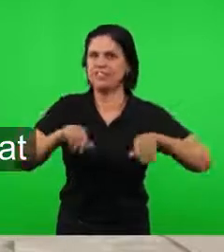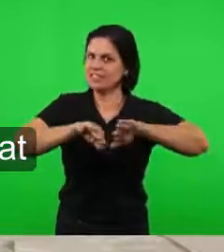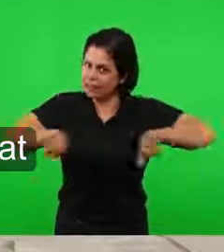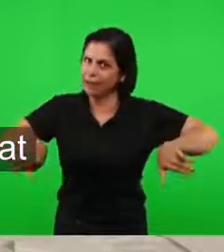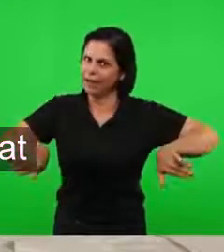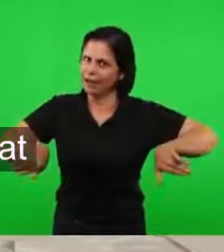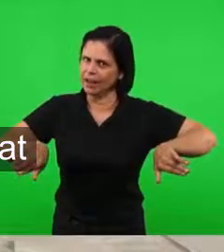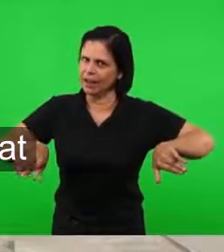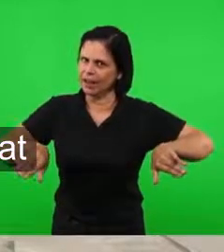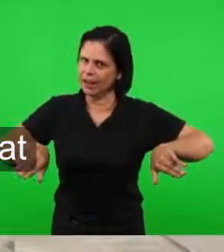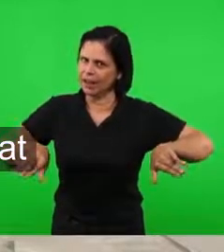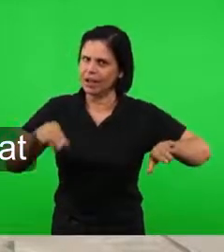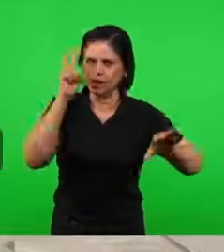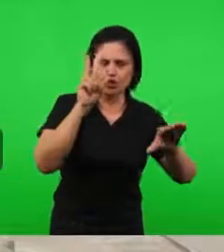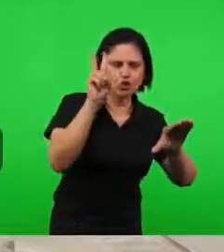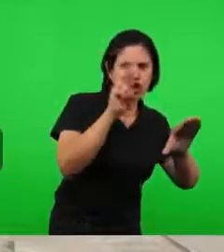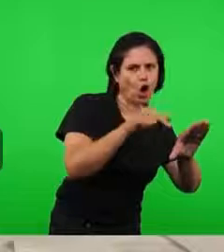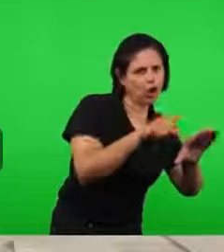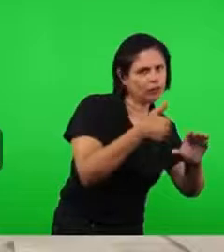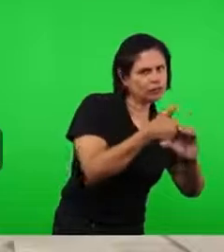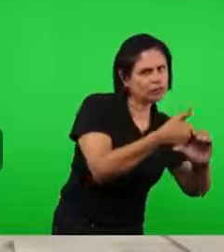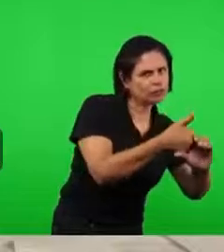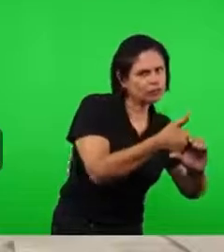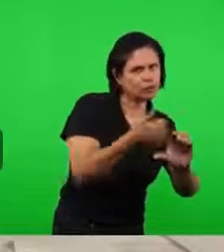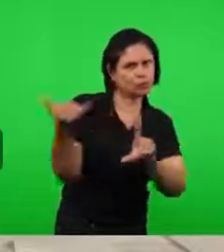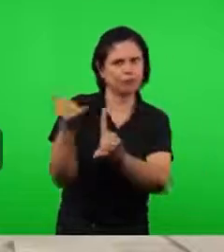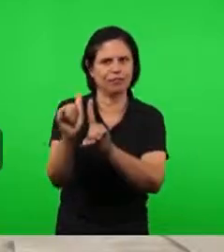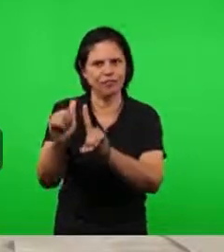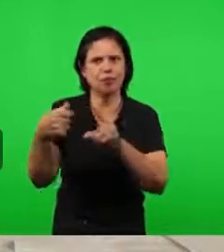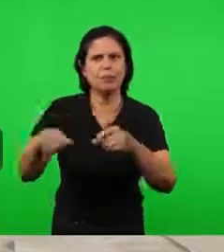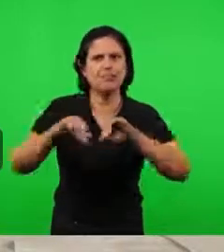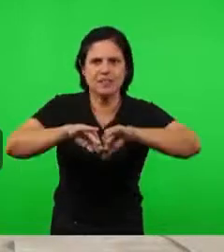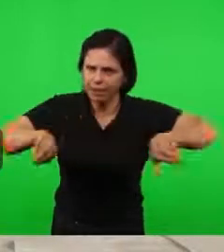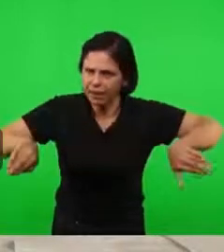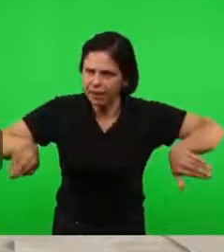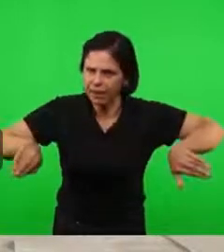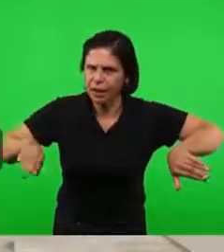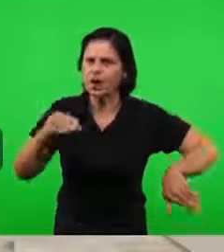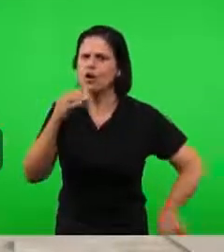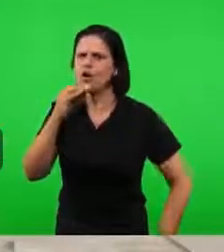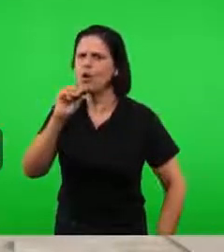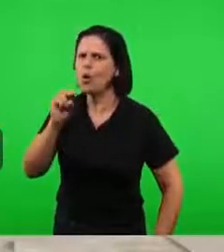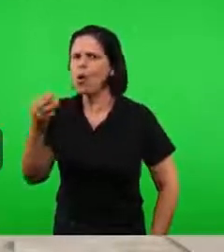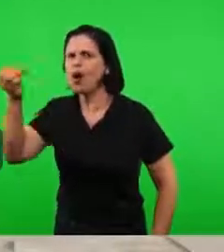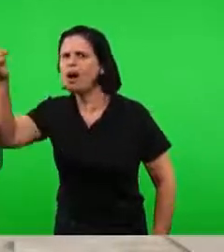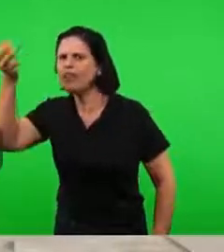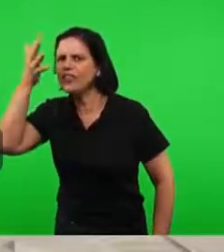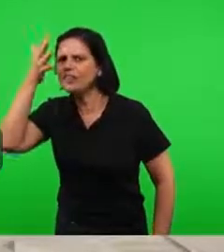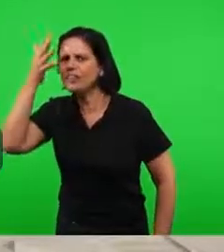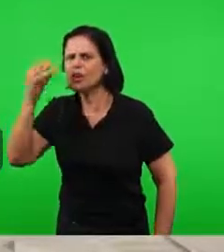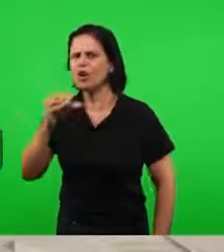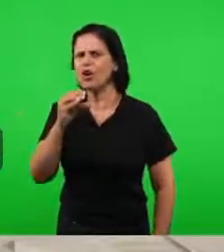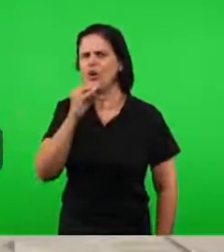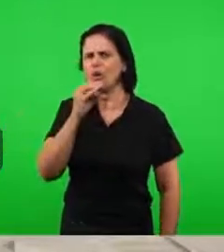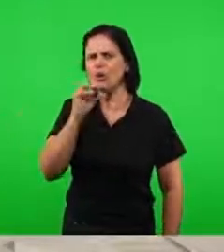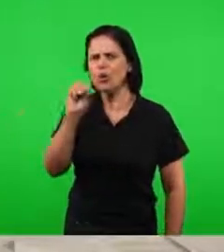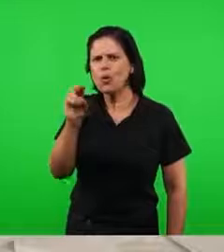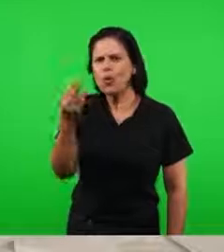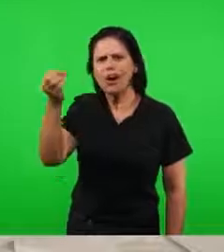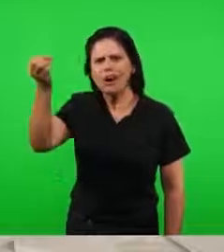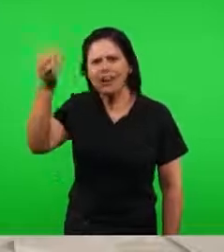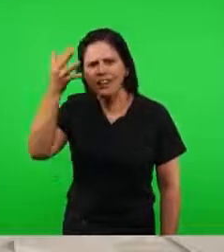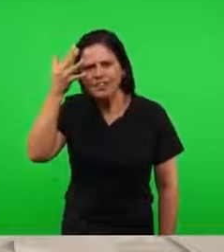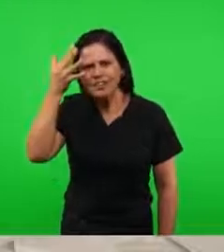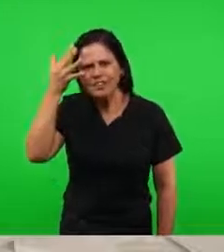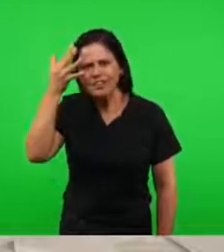hoje. Aquilo que é histórico e aquilo que é profético. Conhecimento ou revelação. Então, conhecimento ou revelação, dizer,